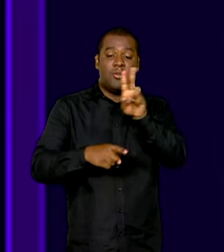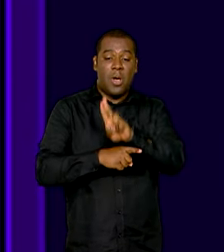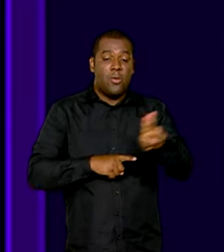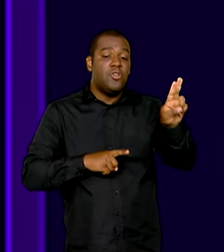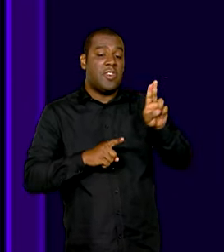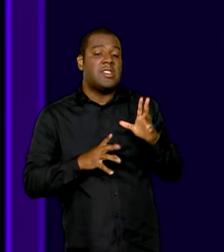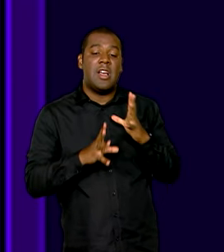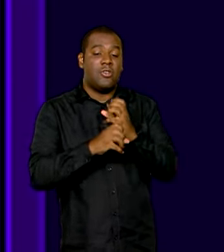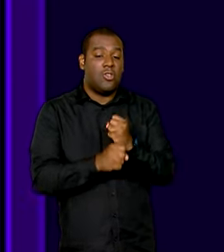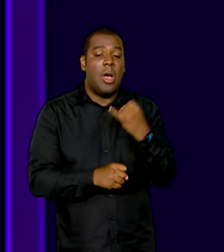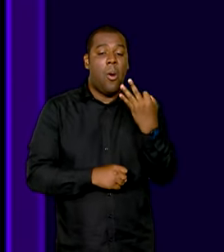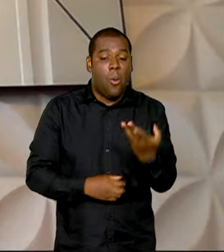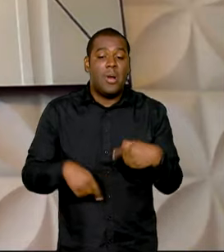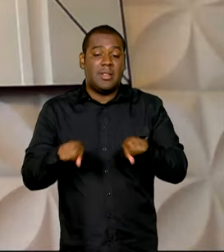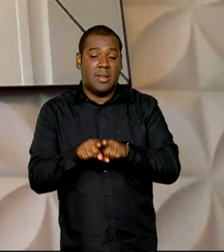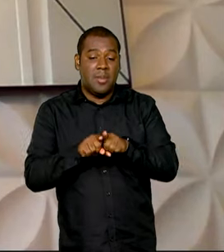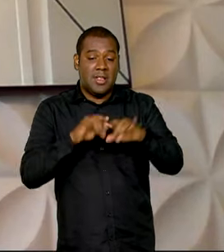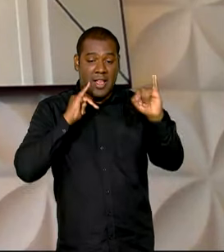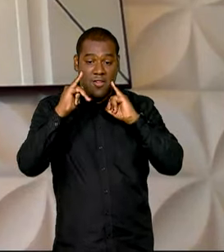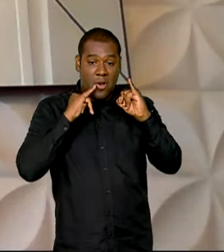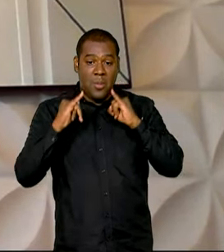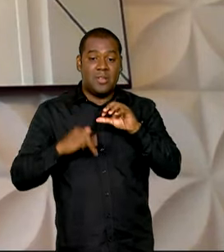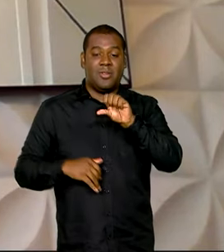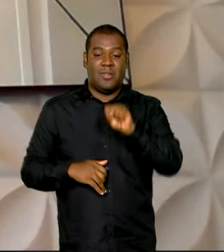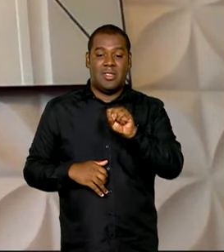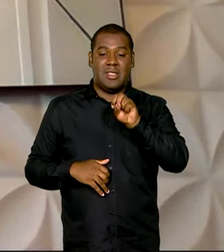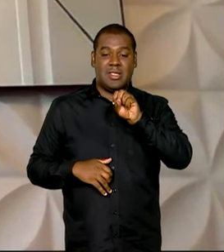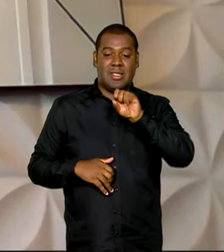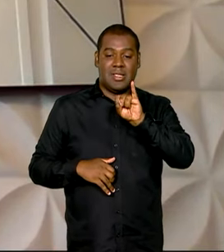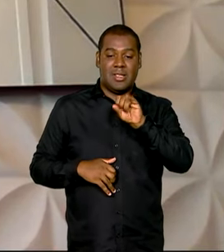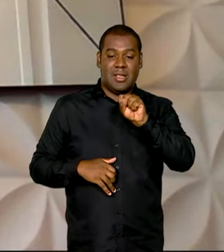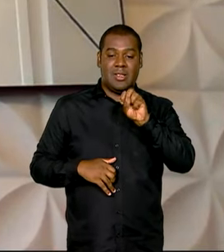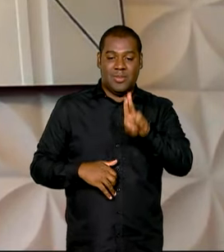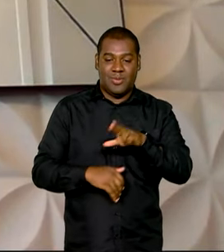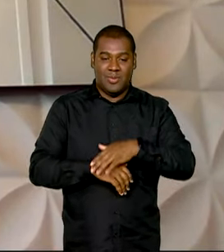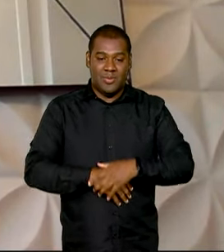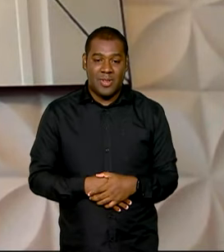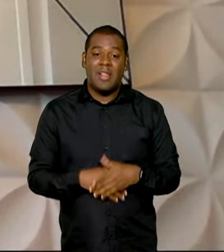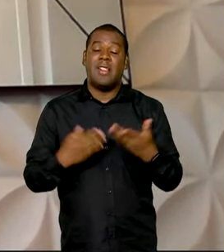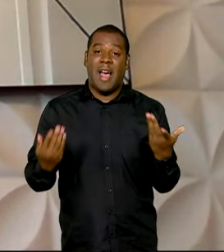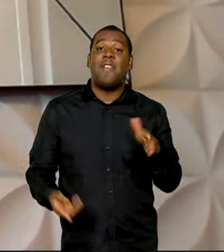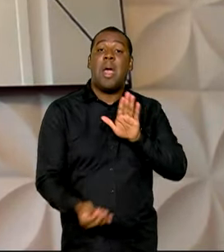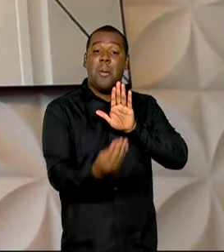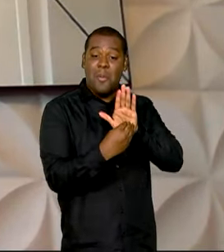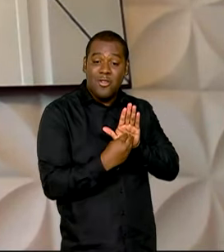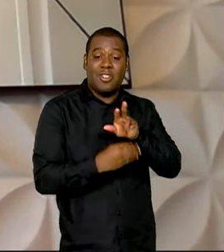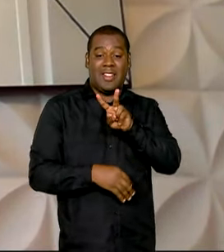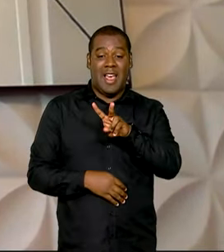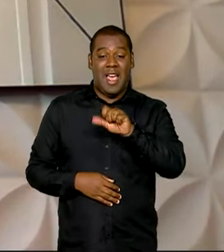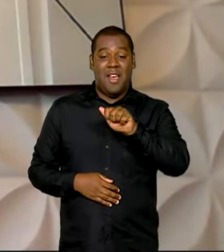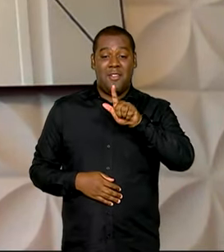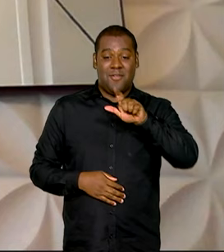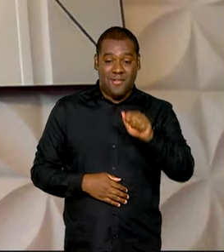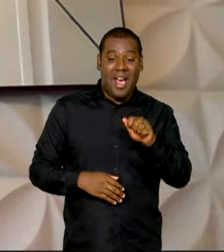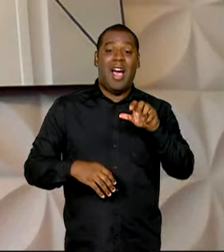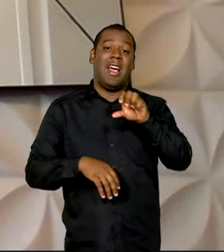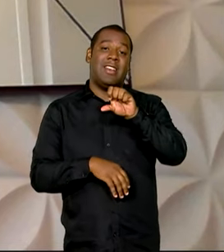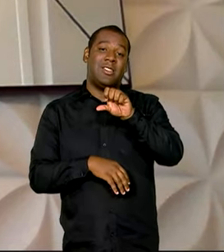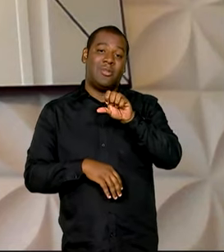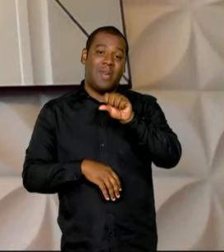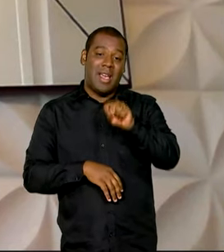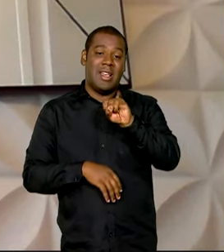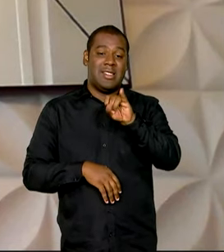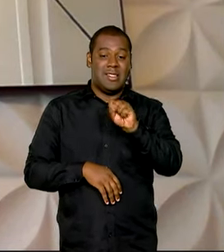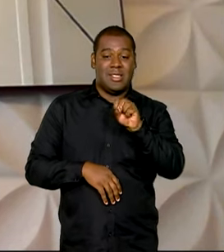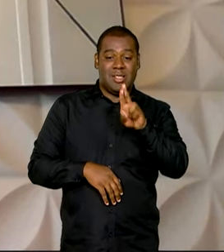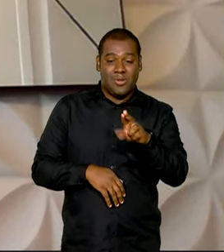e informações sobre o SISU. Eu achei bem legal ali que mostra quantas vagas tem no SISU, cada curso, cada área. Aí